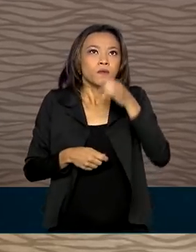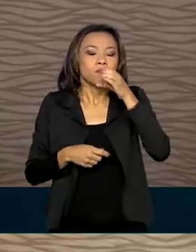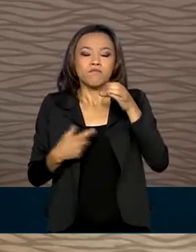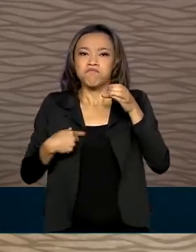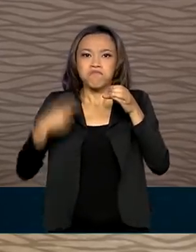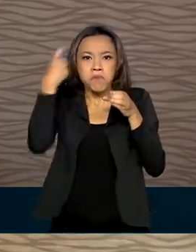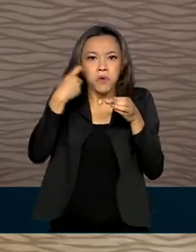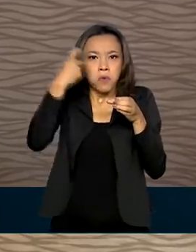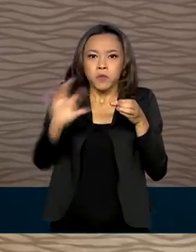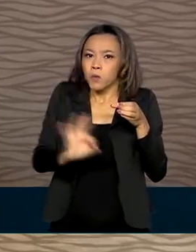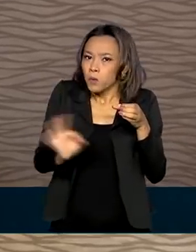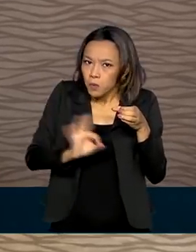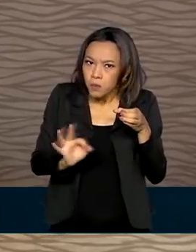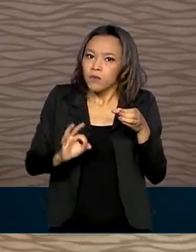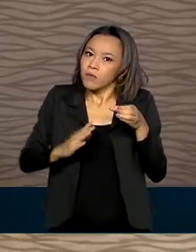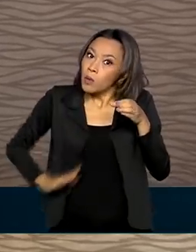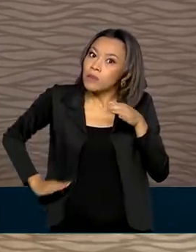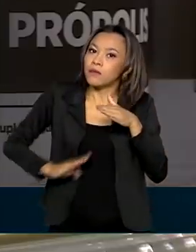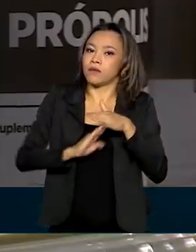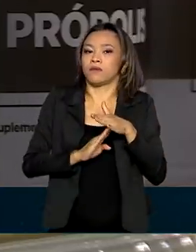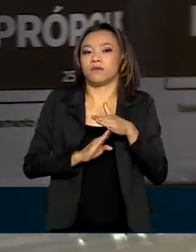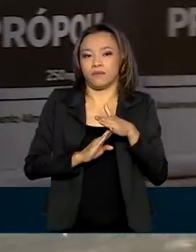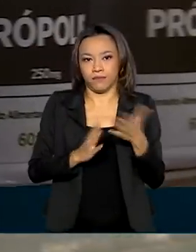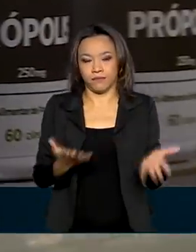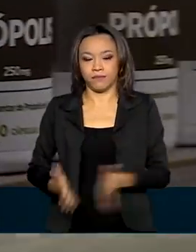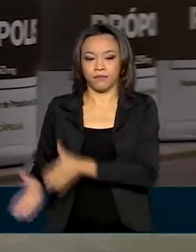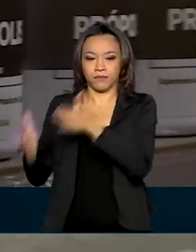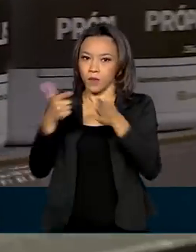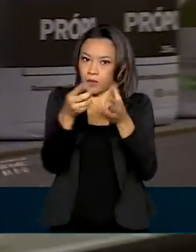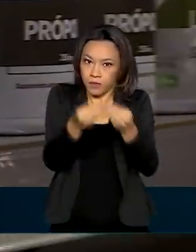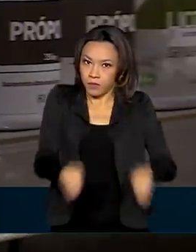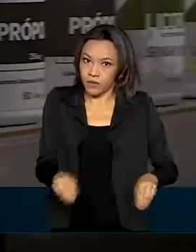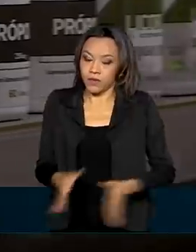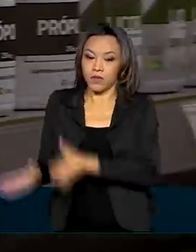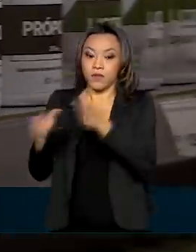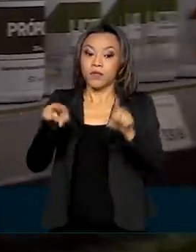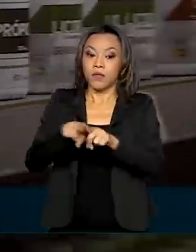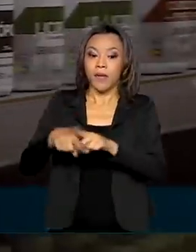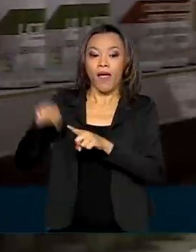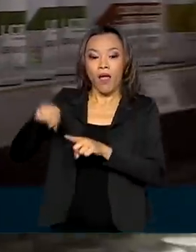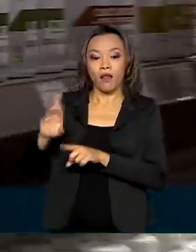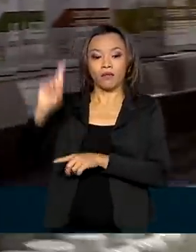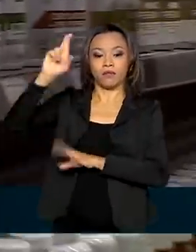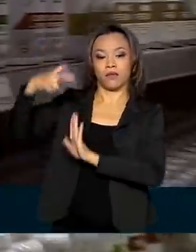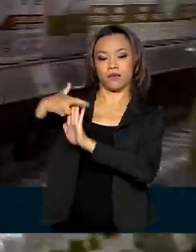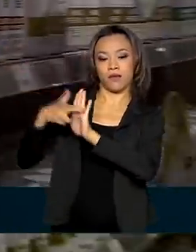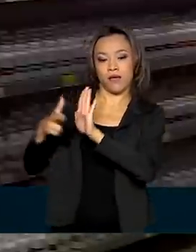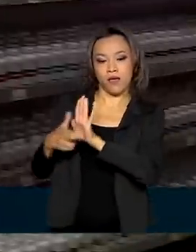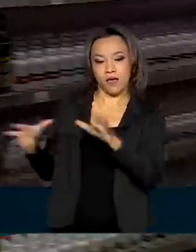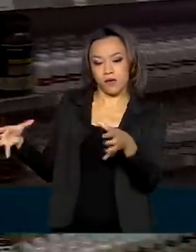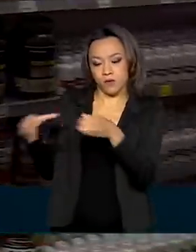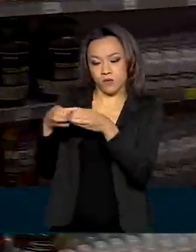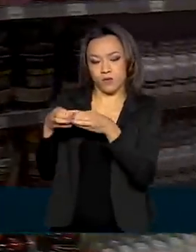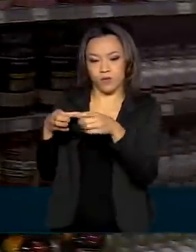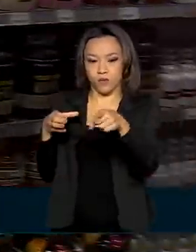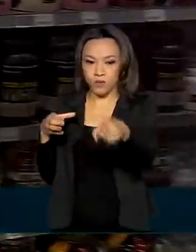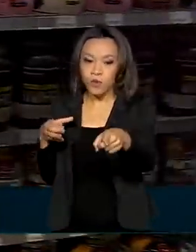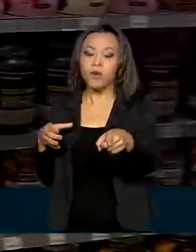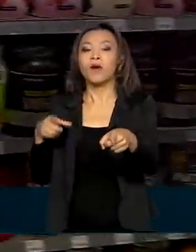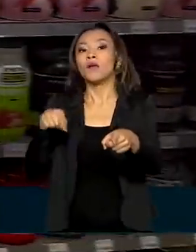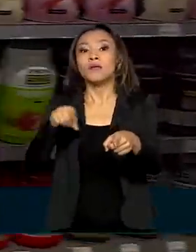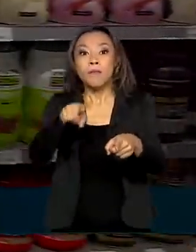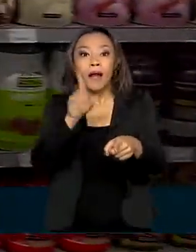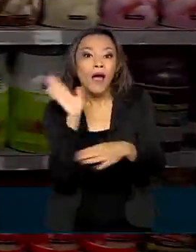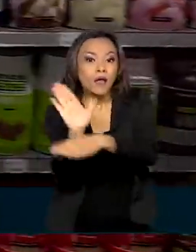nenhuma preocupação à saúde dos consumidores. A Anvisa também regula as informações dos rótulos dos suplementos, para ajudar o